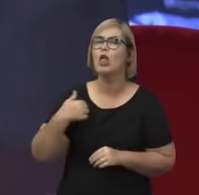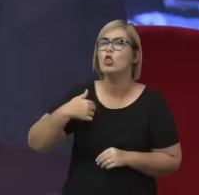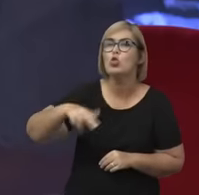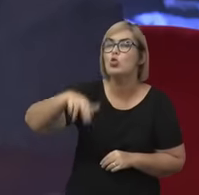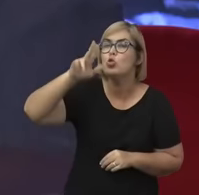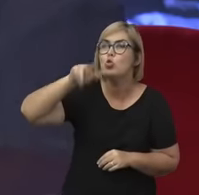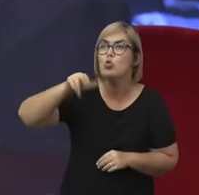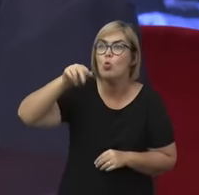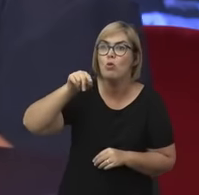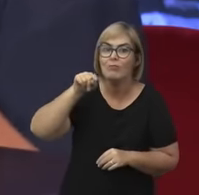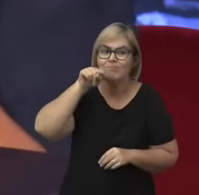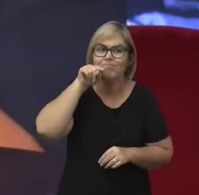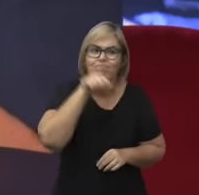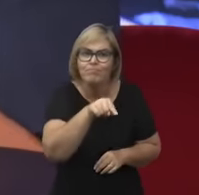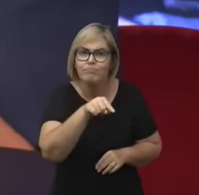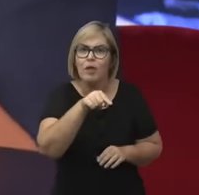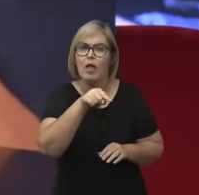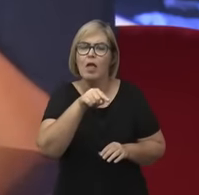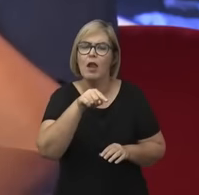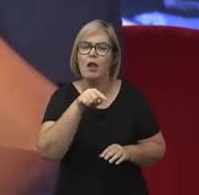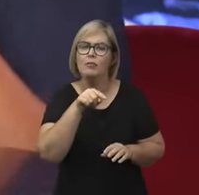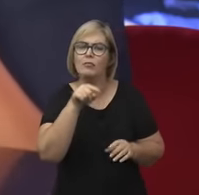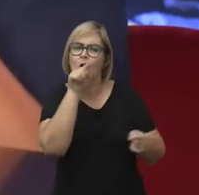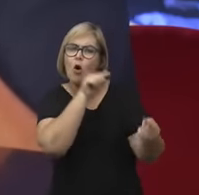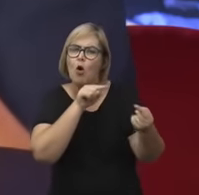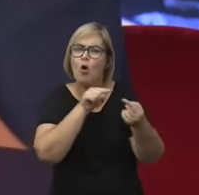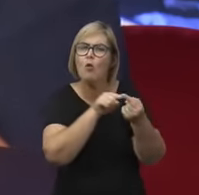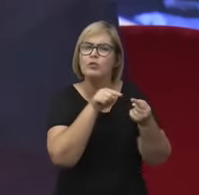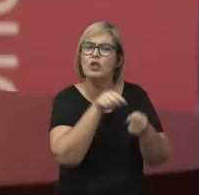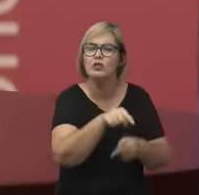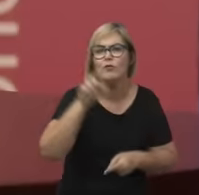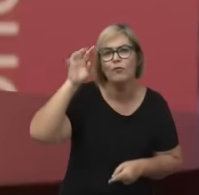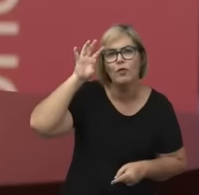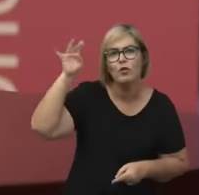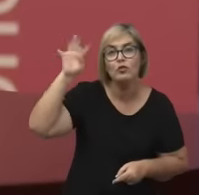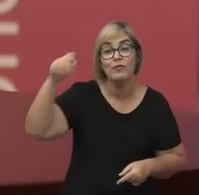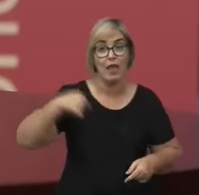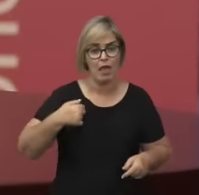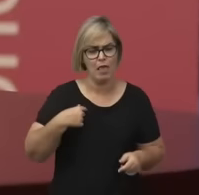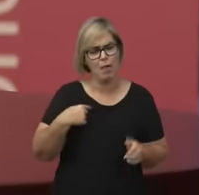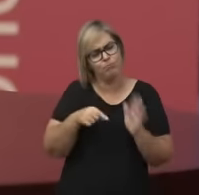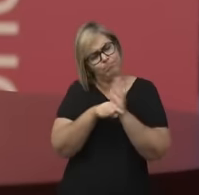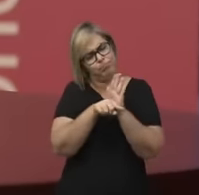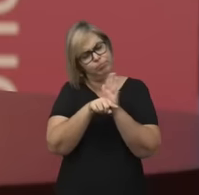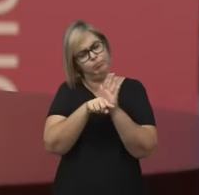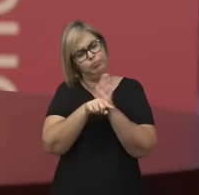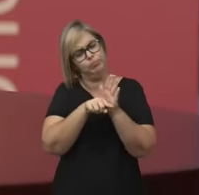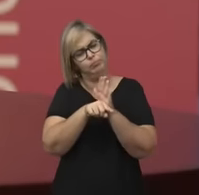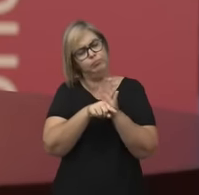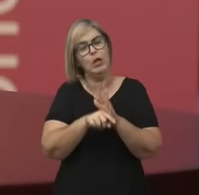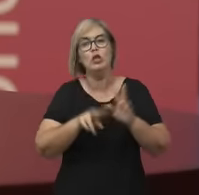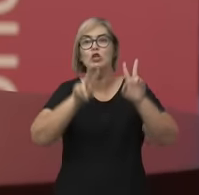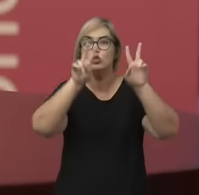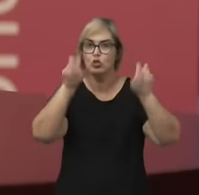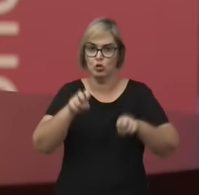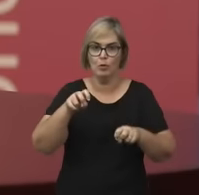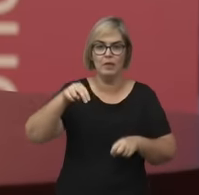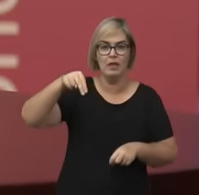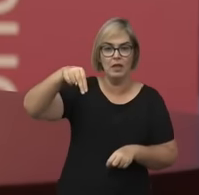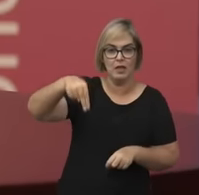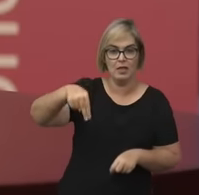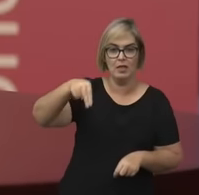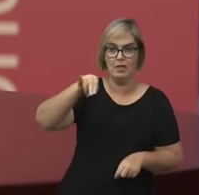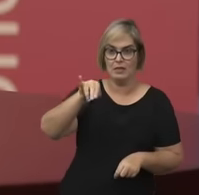filosofia. Então, estava fazendo esse trabalho investigativo de resgate sobre Anísia Floresta. E aí, vocês